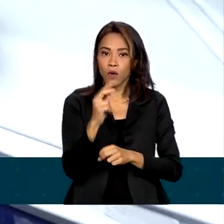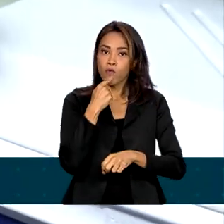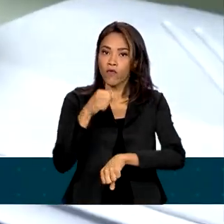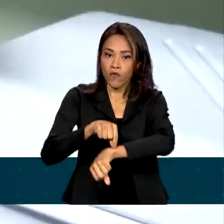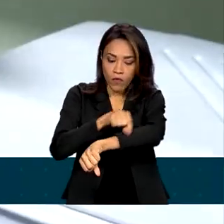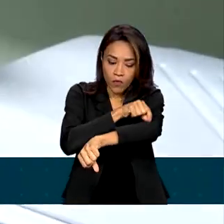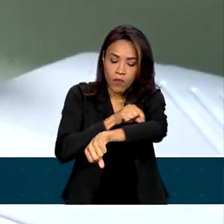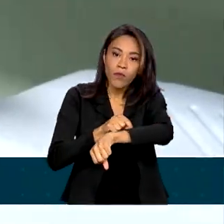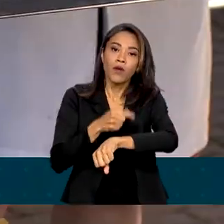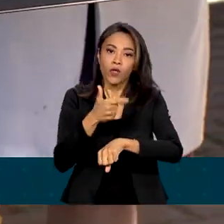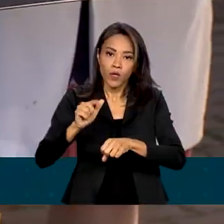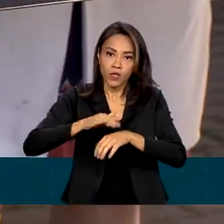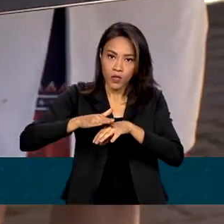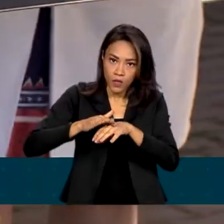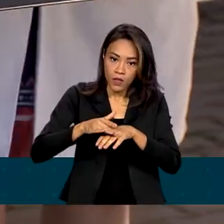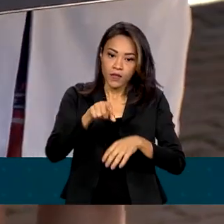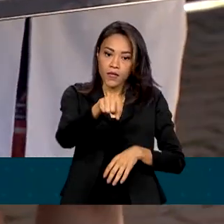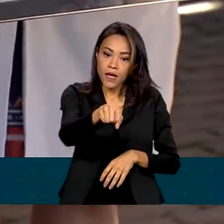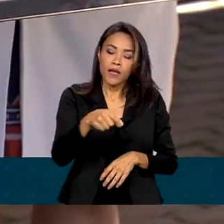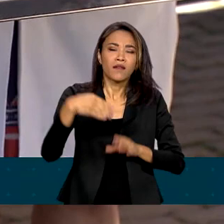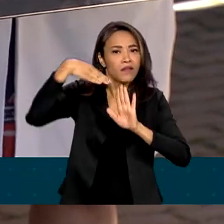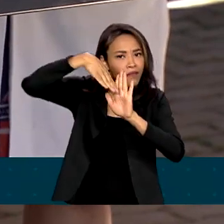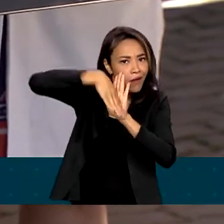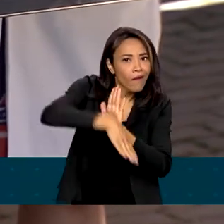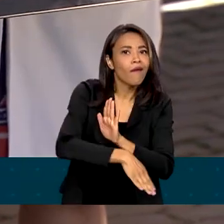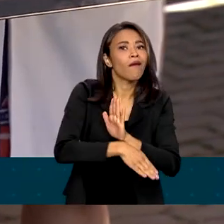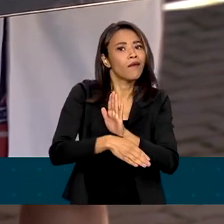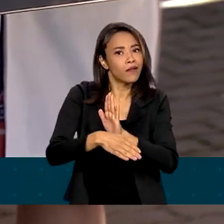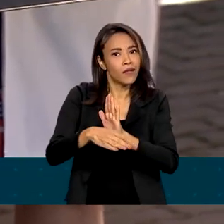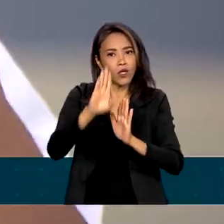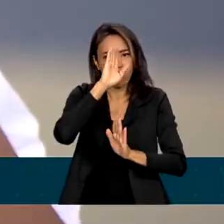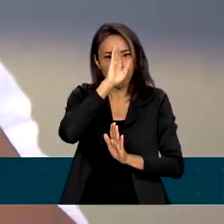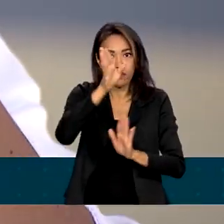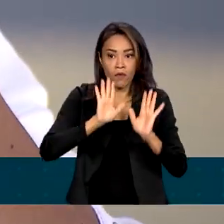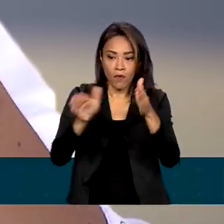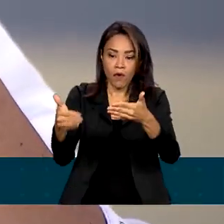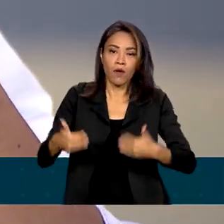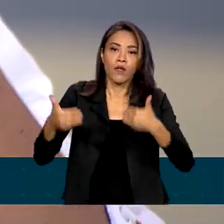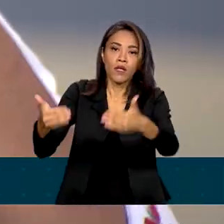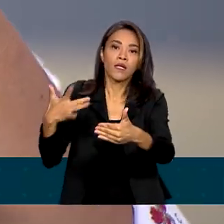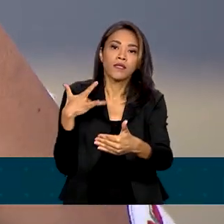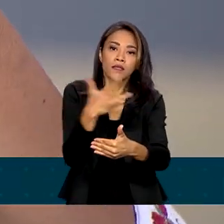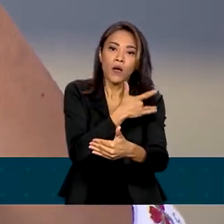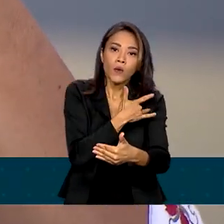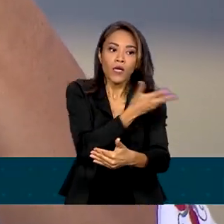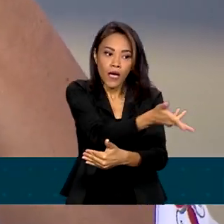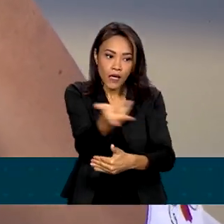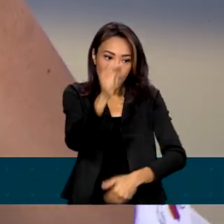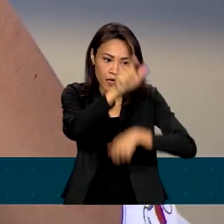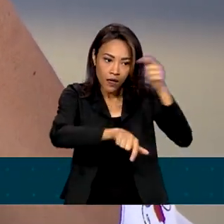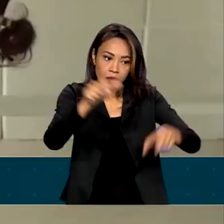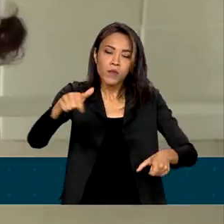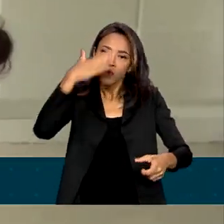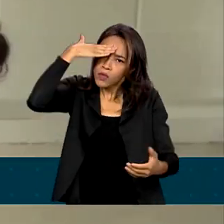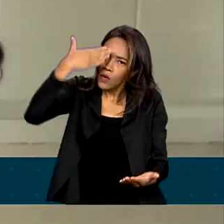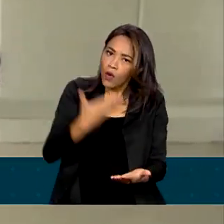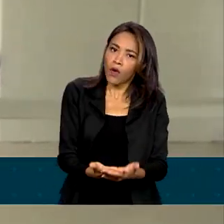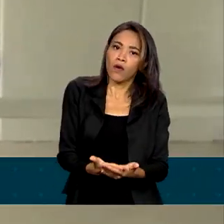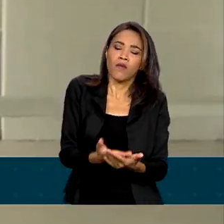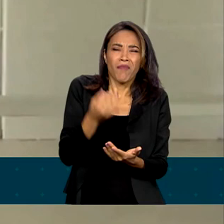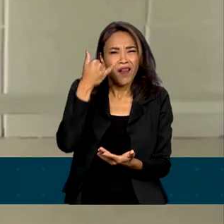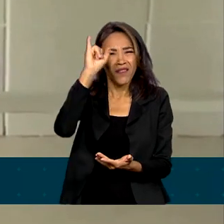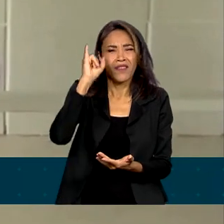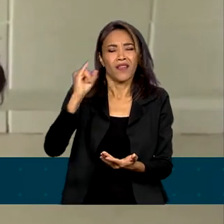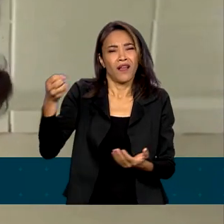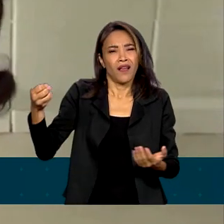cobertura vacinal do país e uma das prioridades do Ministério da Saúde é reconquistar a confiança da população para evitar